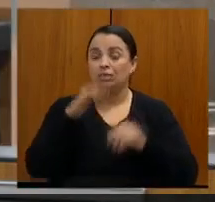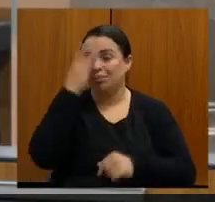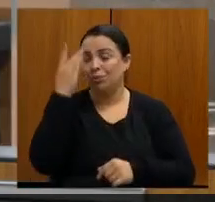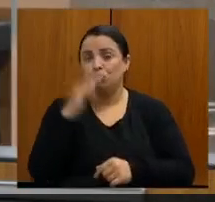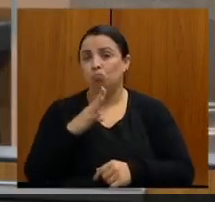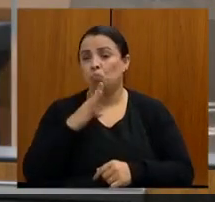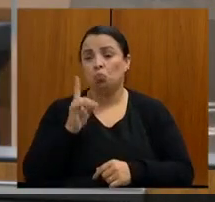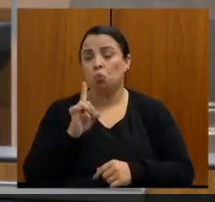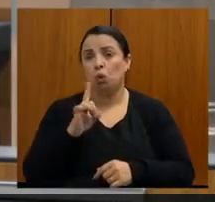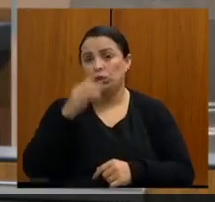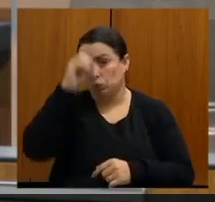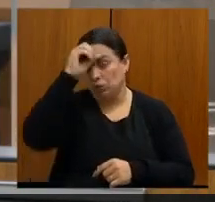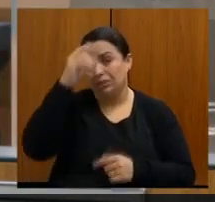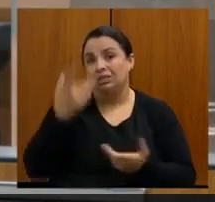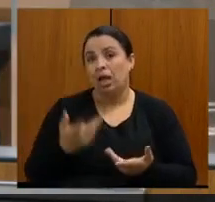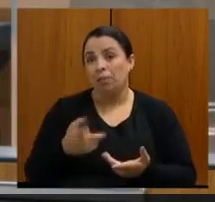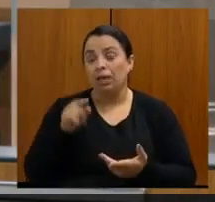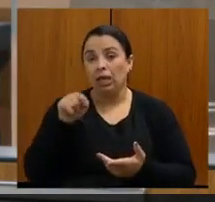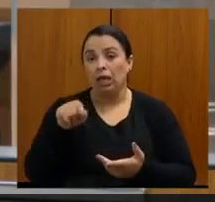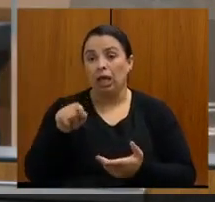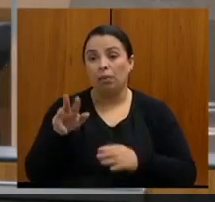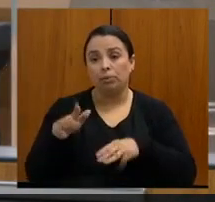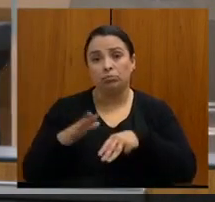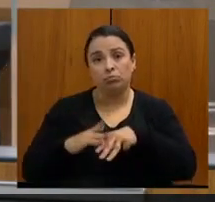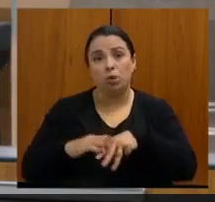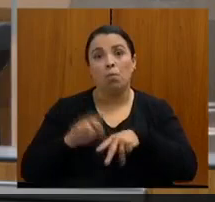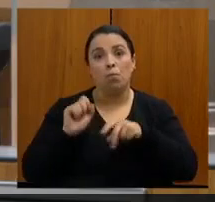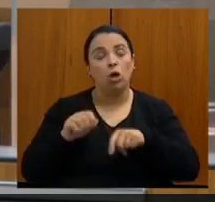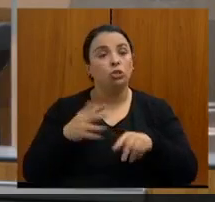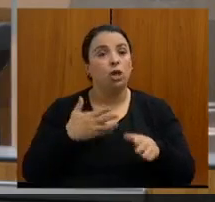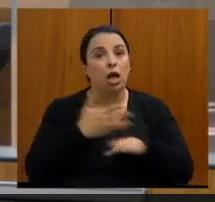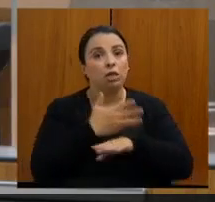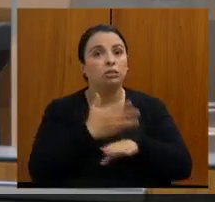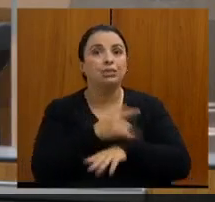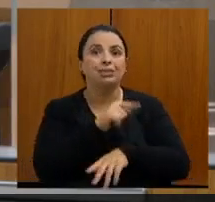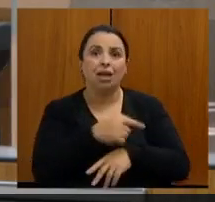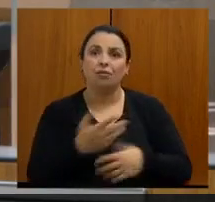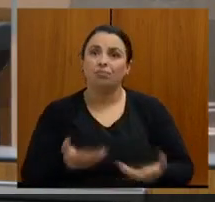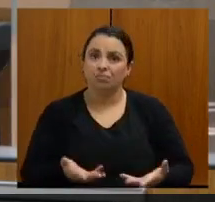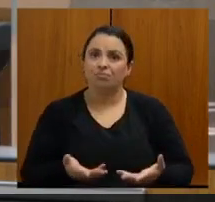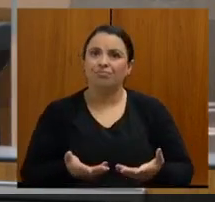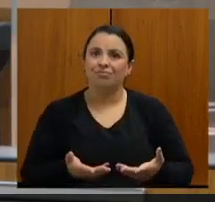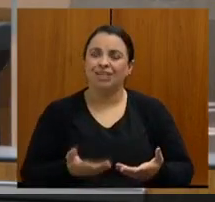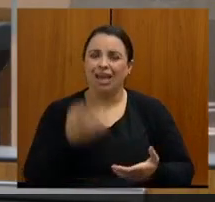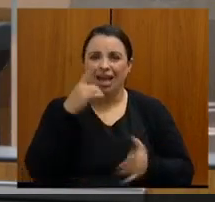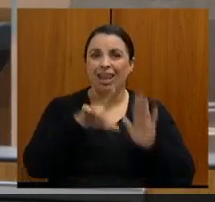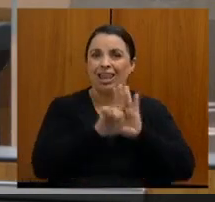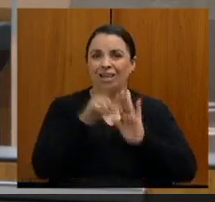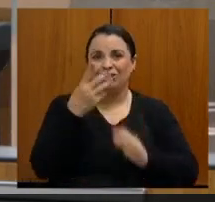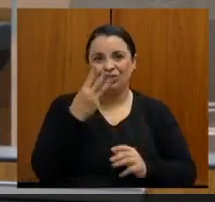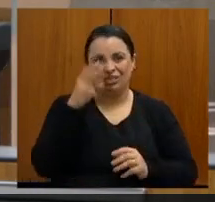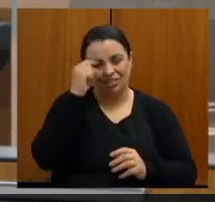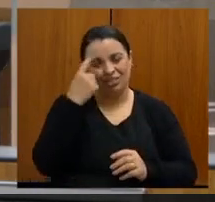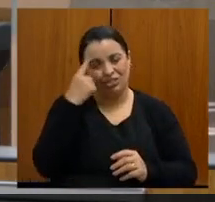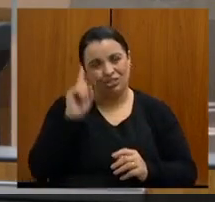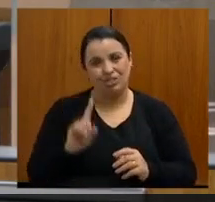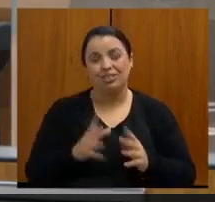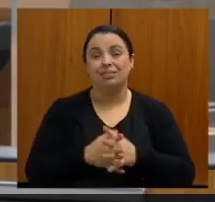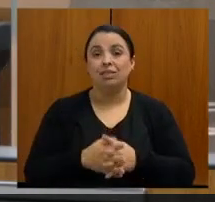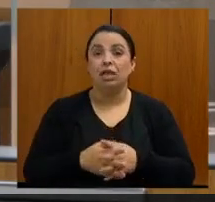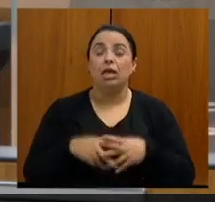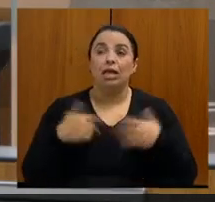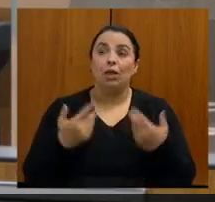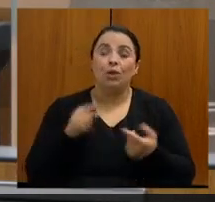não tem ideia de que ele teria essa possibilidade de acesso. Então, passa principalmente pela atenção